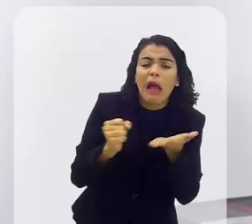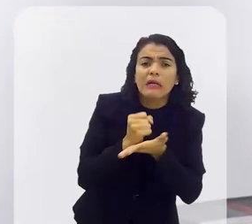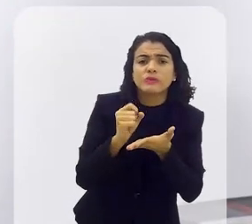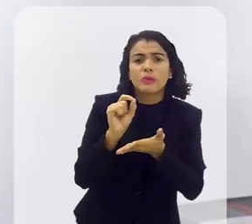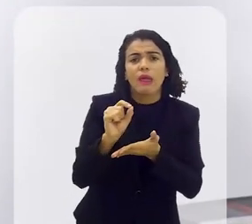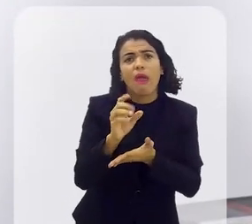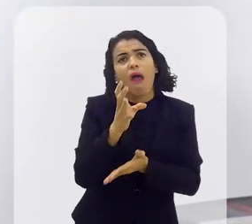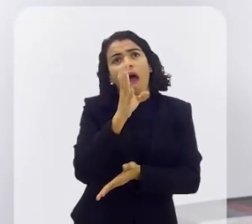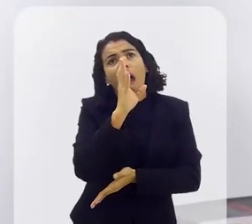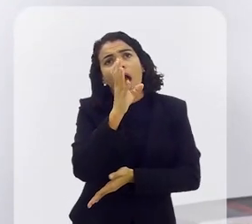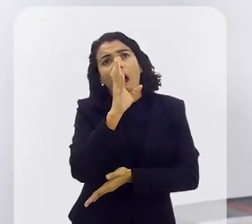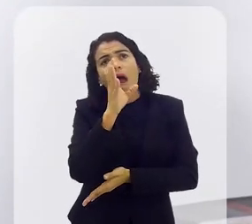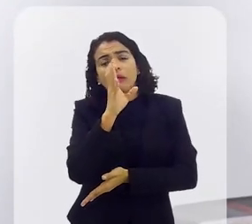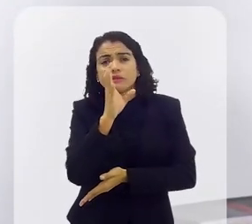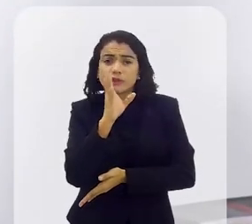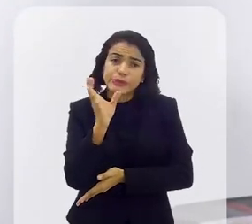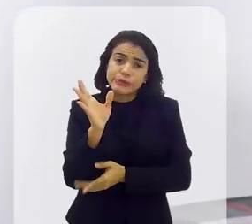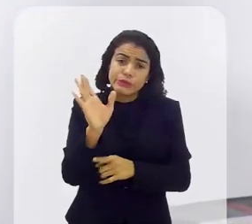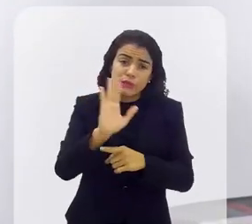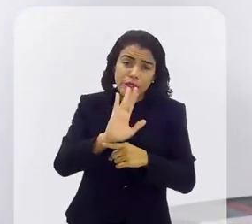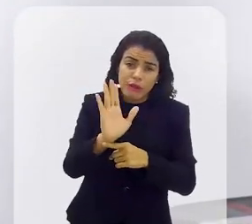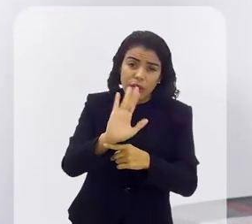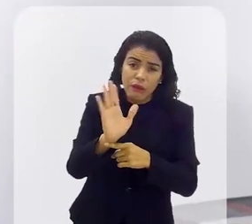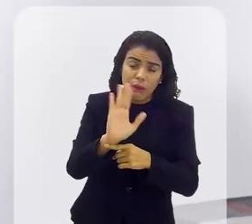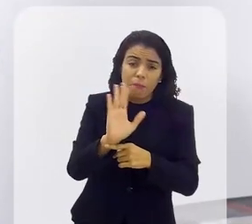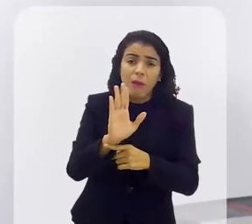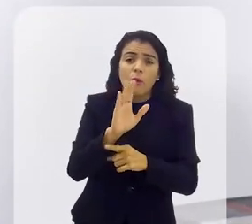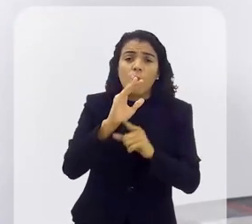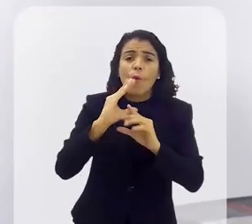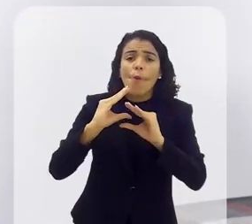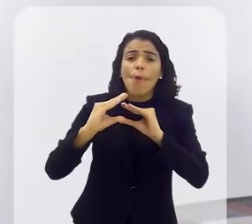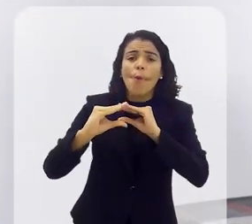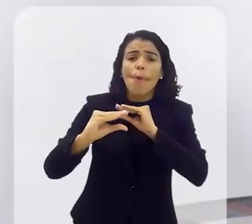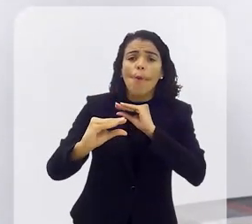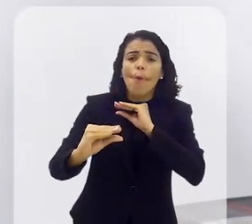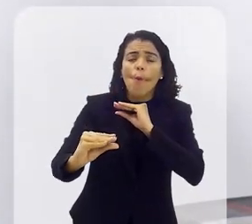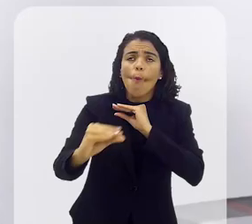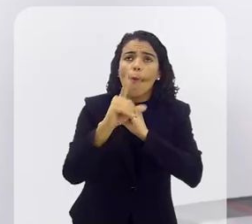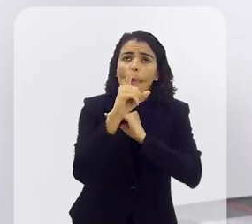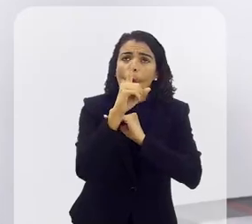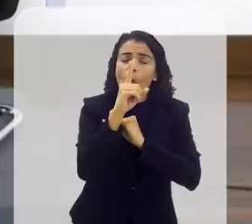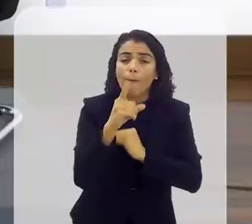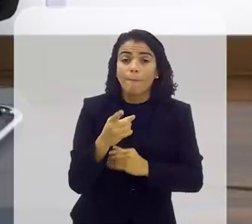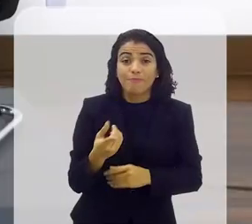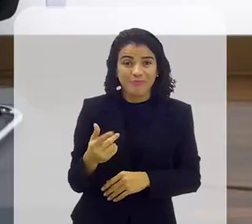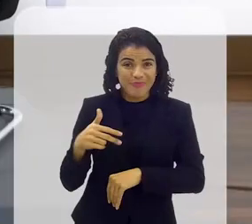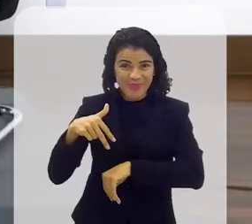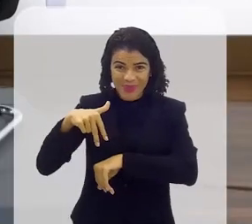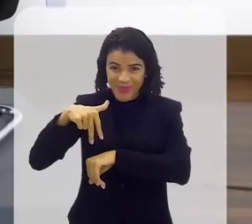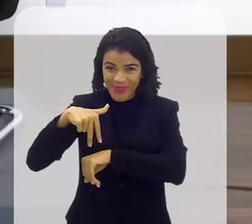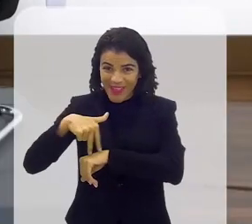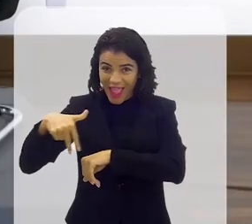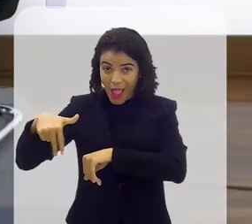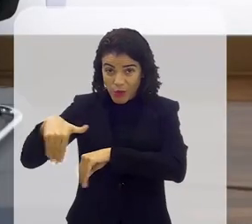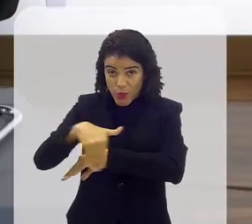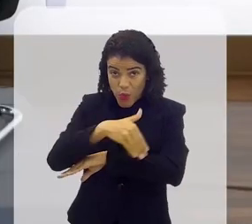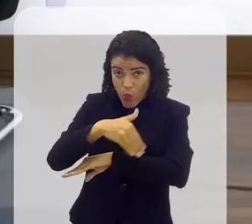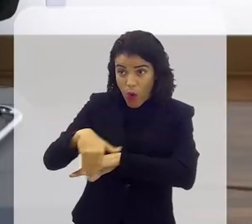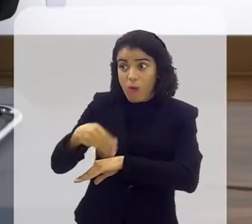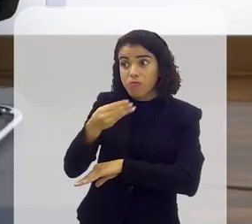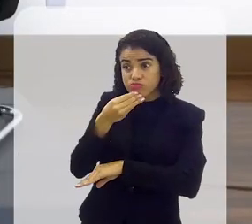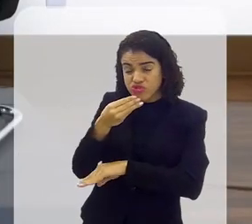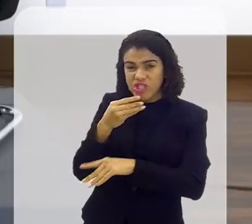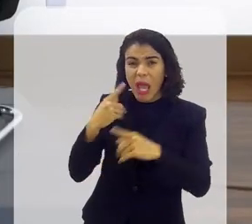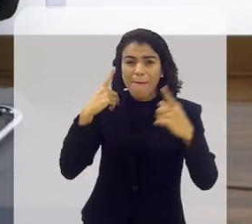é assistir a sua peça que você assistia o filme que você está ali e o teatro de rua no entanto que